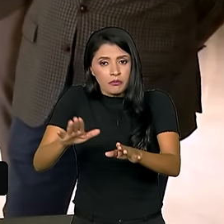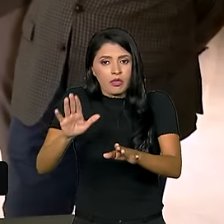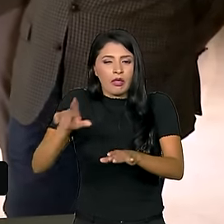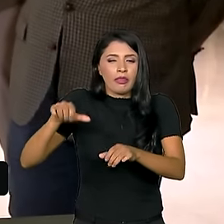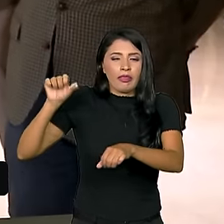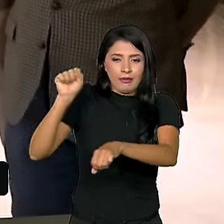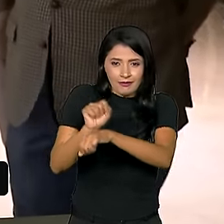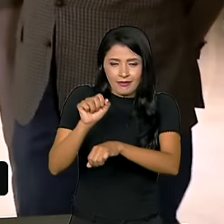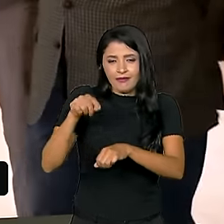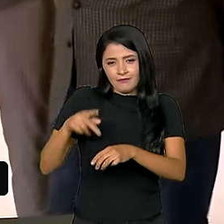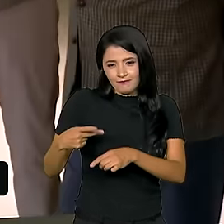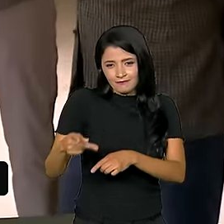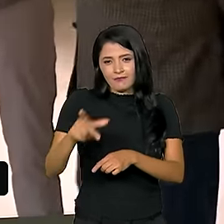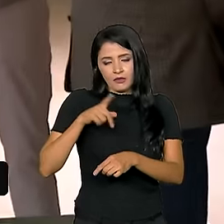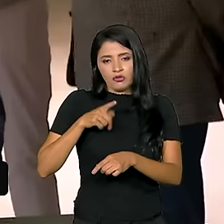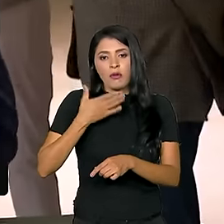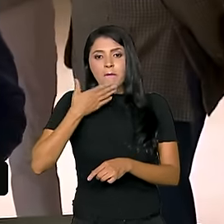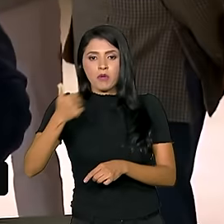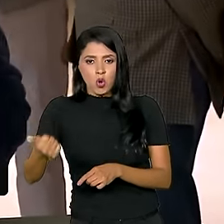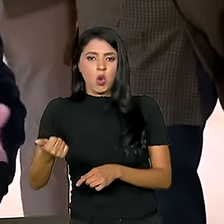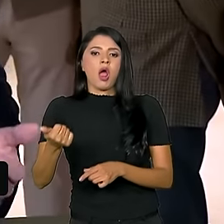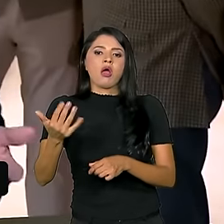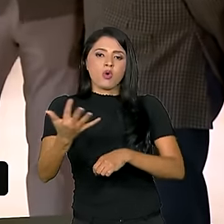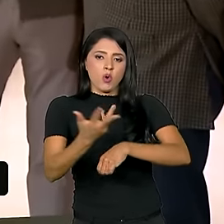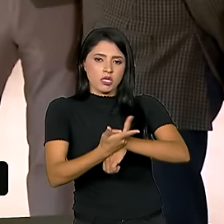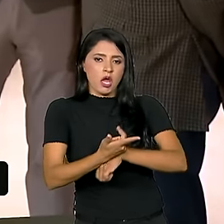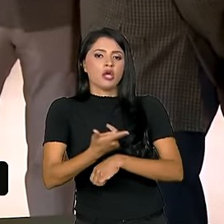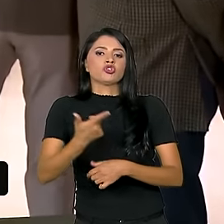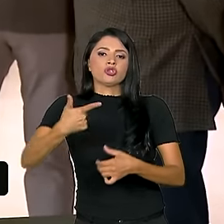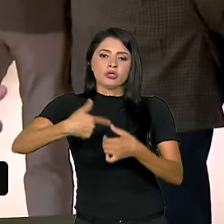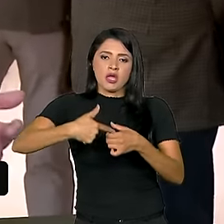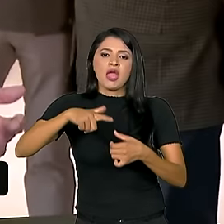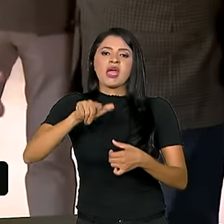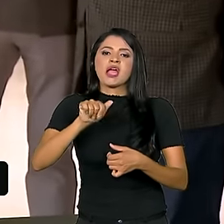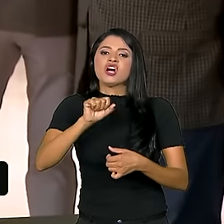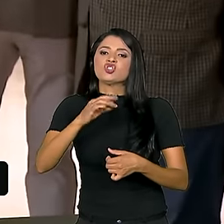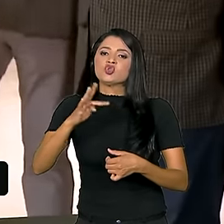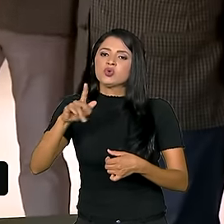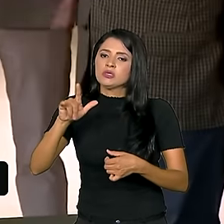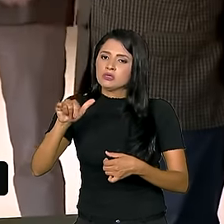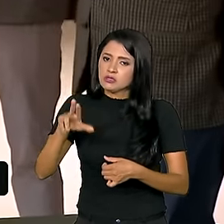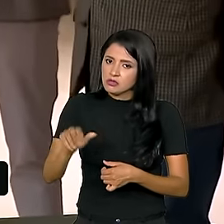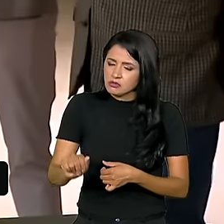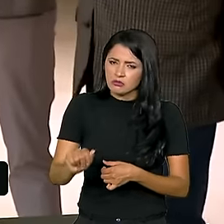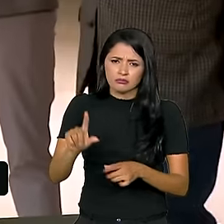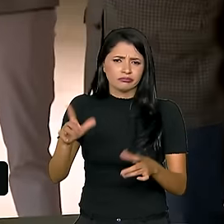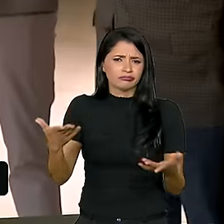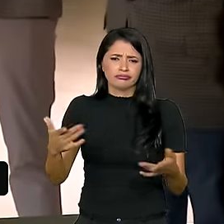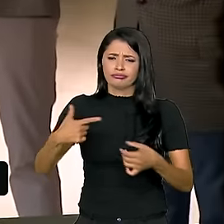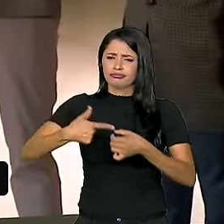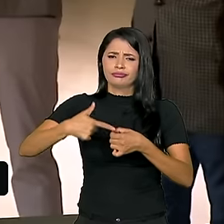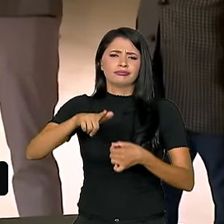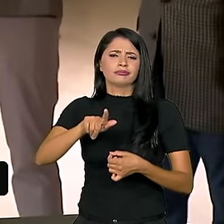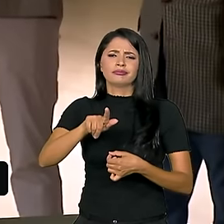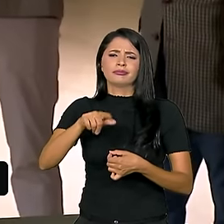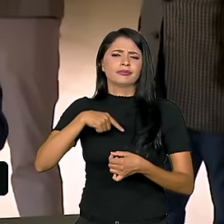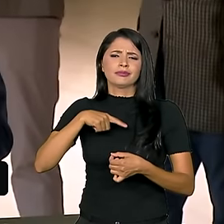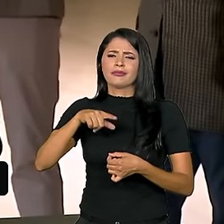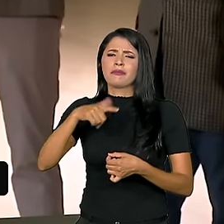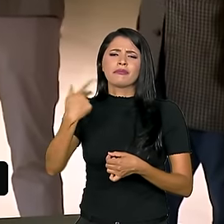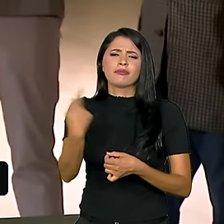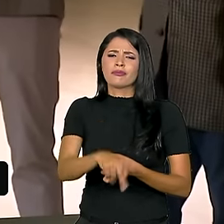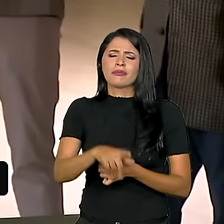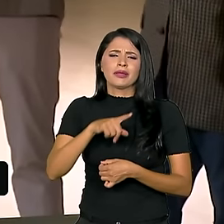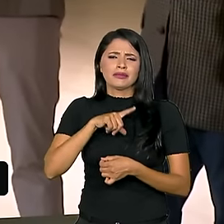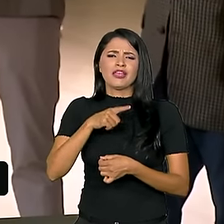vamos melhorar a qualidade da gasolina. É importante vocês lembrarem que não é de hoje. A gasolina brasileira já tem 27 de